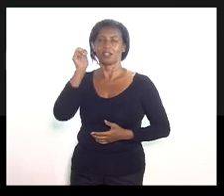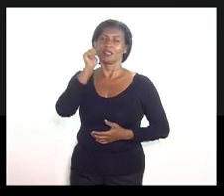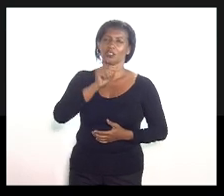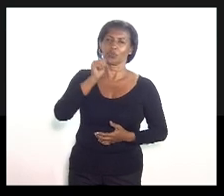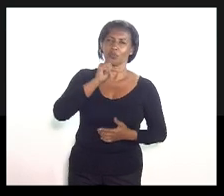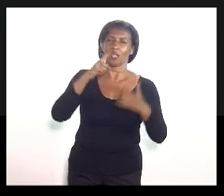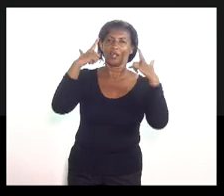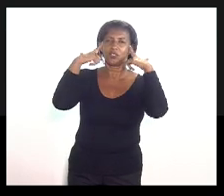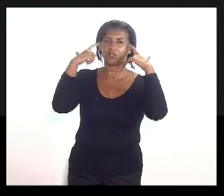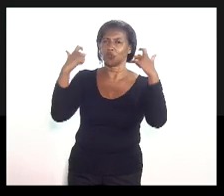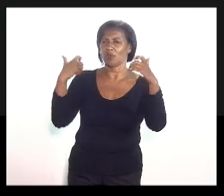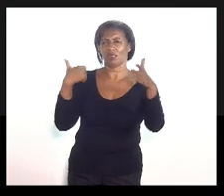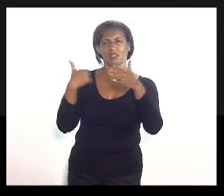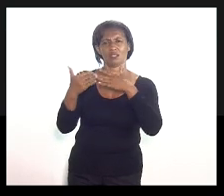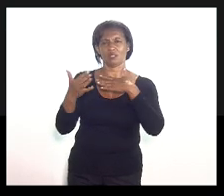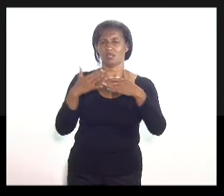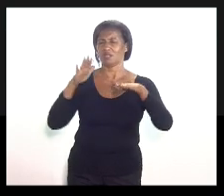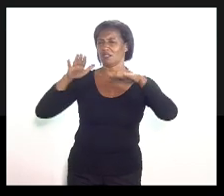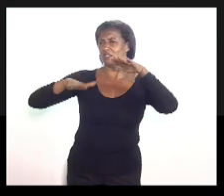natureza,